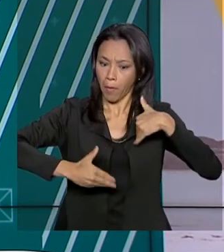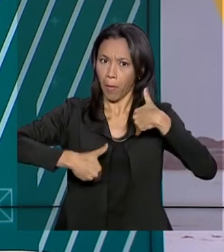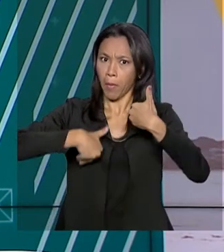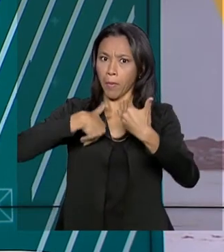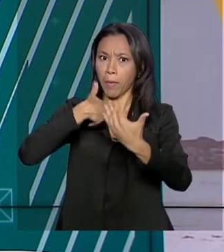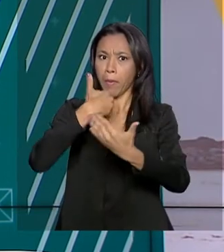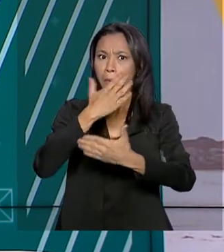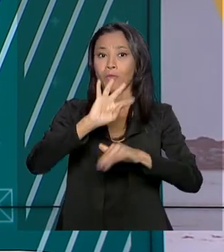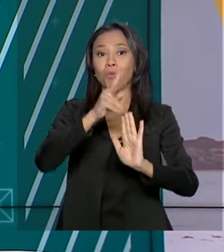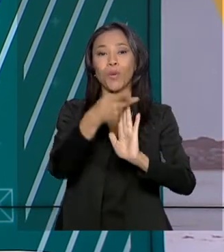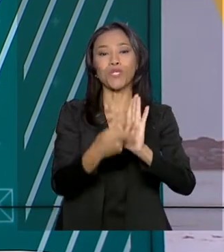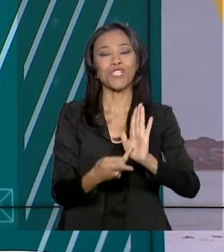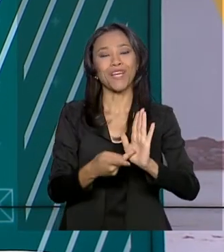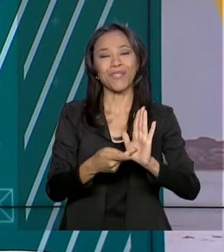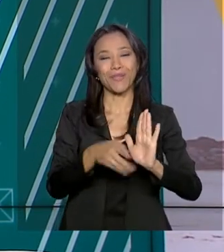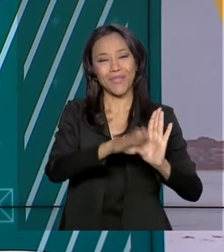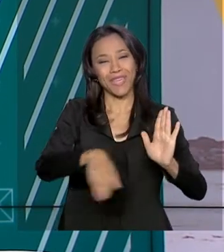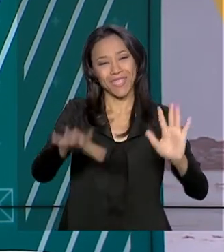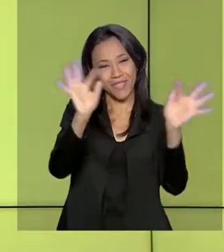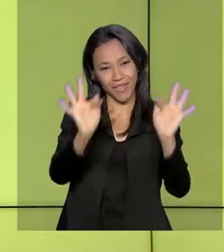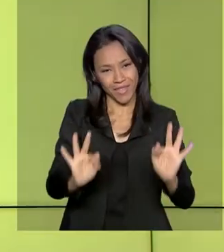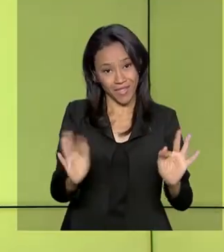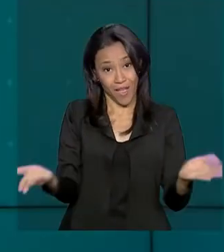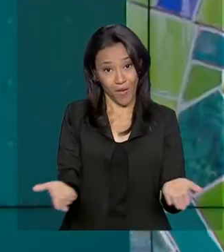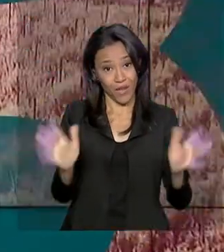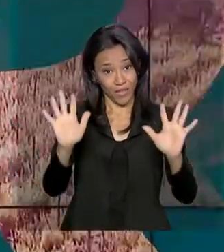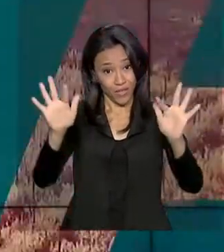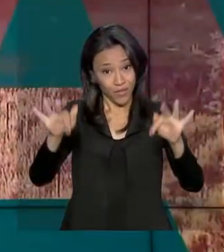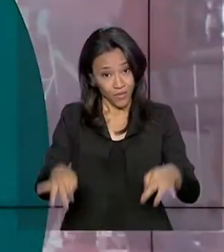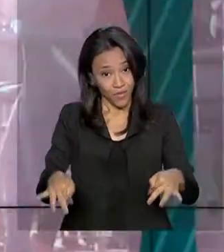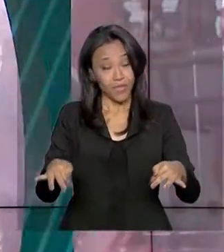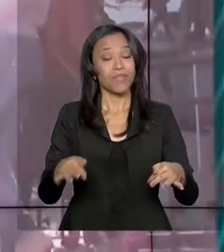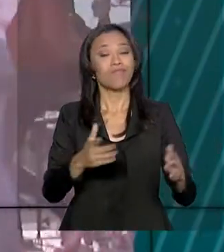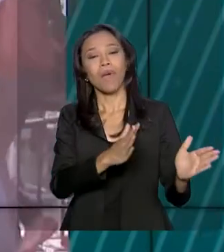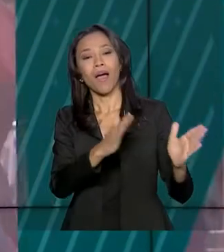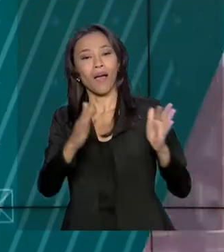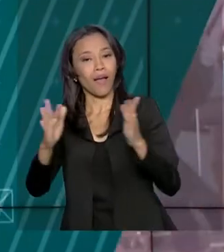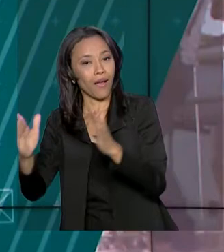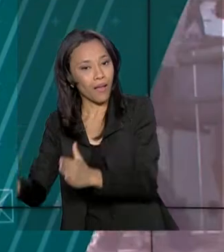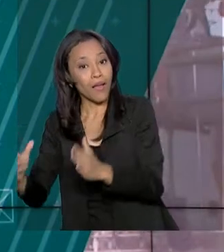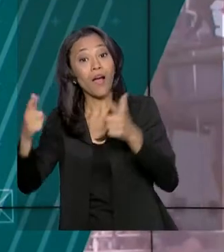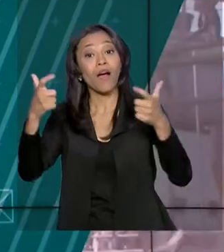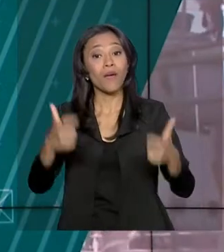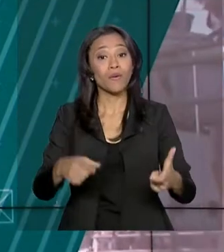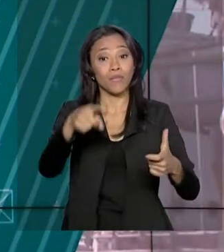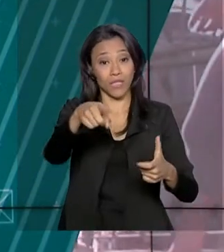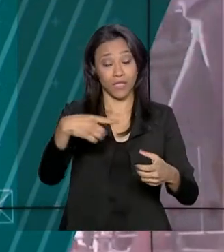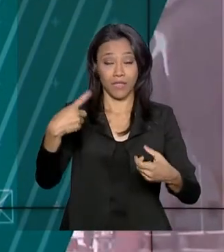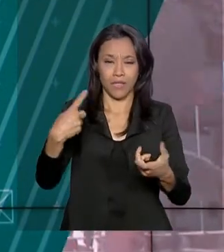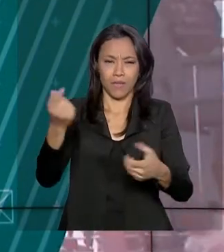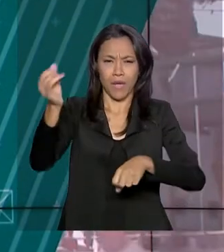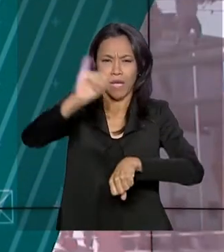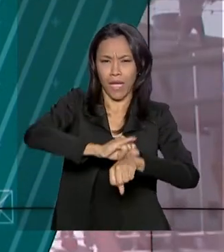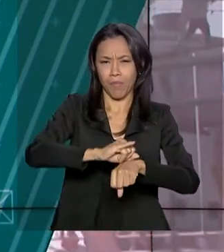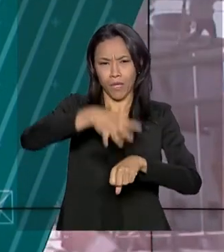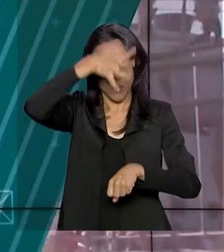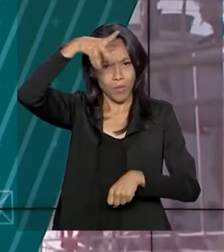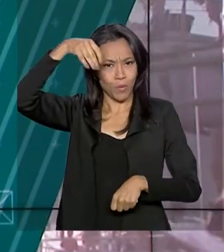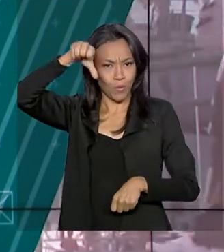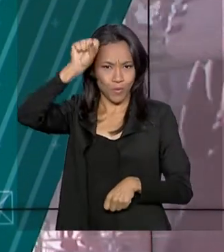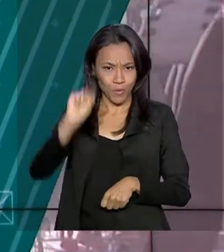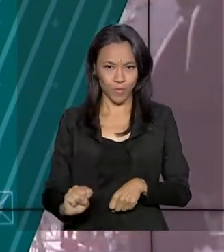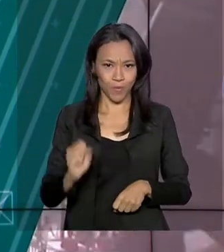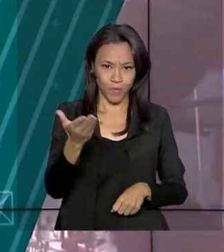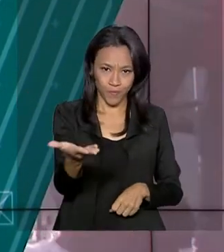do Criança Feliz. A gente encerra hoje a série sobre o programa na cidade de Campo Grande, capital do Mato Grosso do